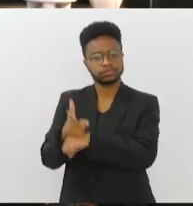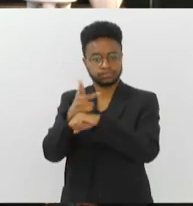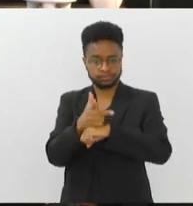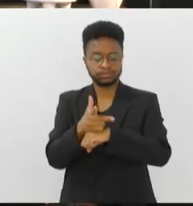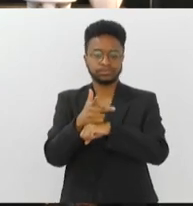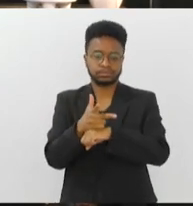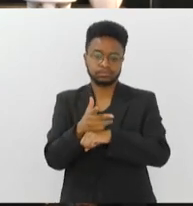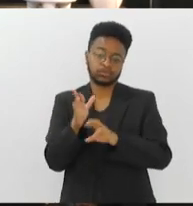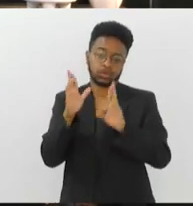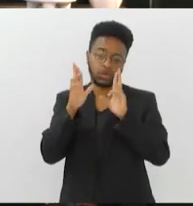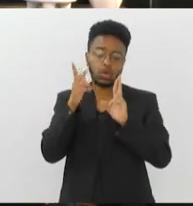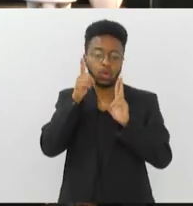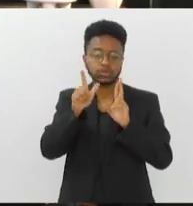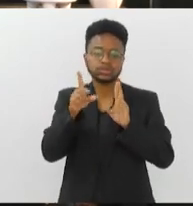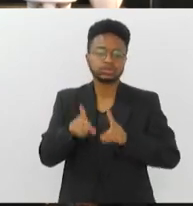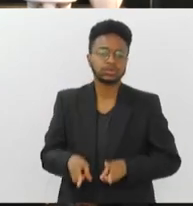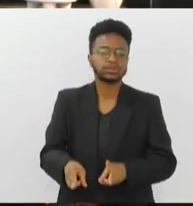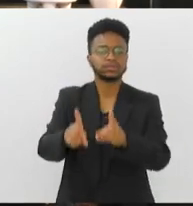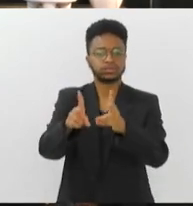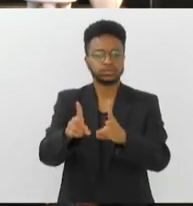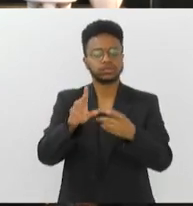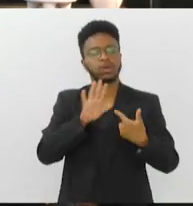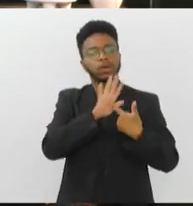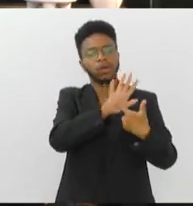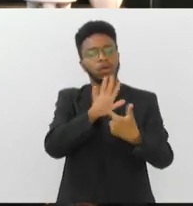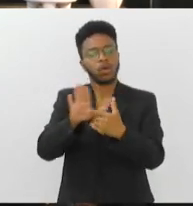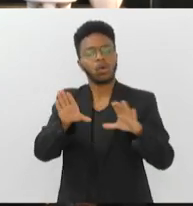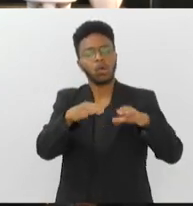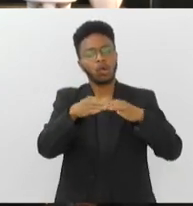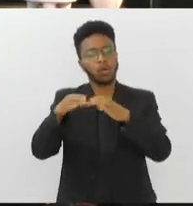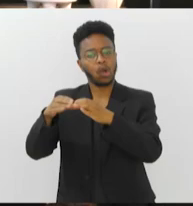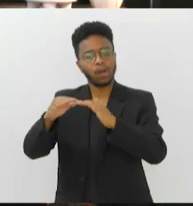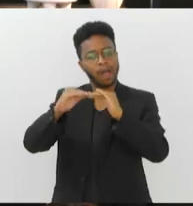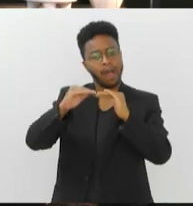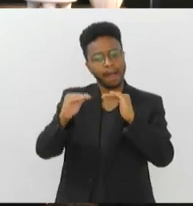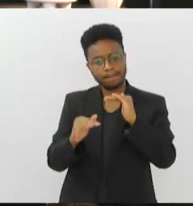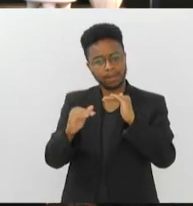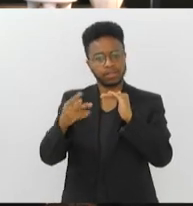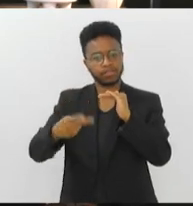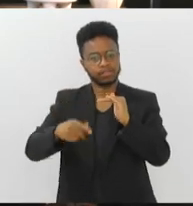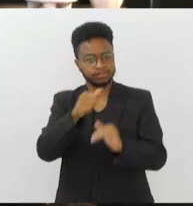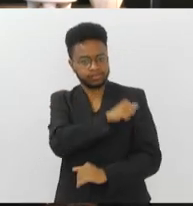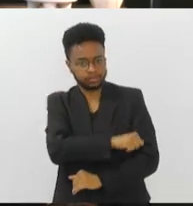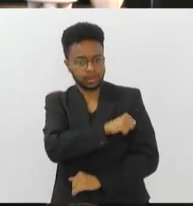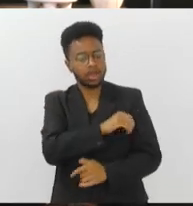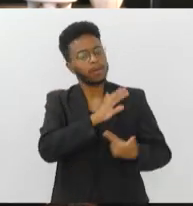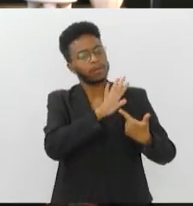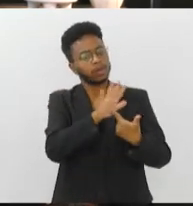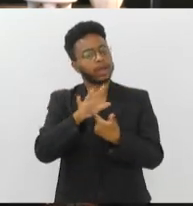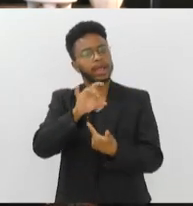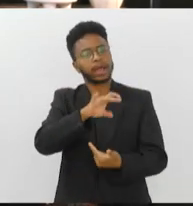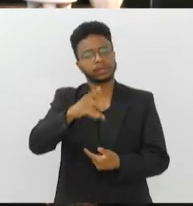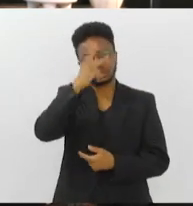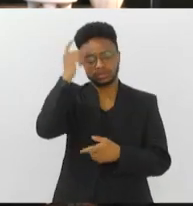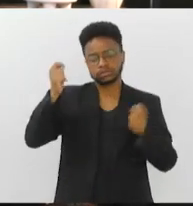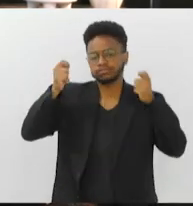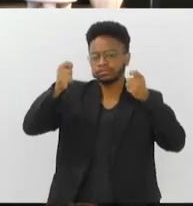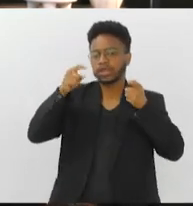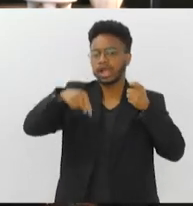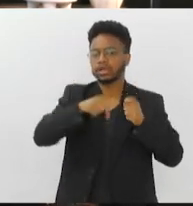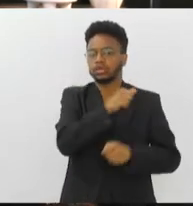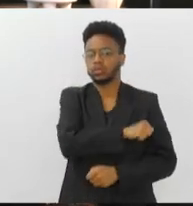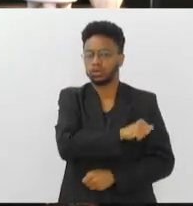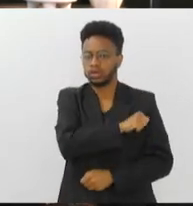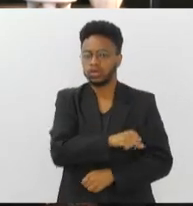possa continuar aproximando, né, as divisões inferiores do Rio de Janeiro, do torcedor carioca, fluminense,